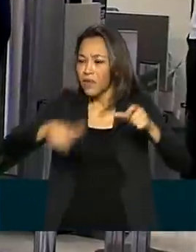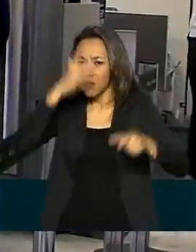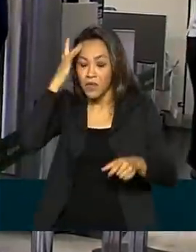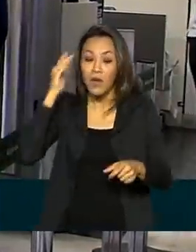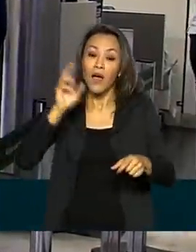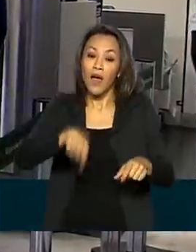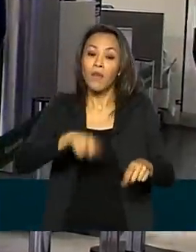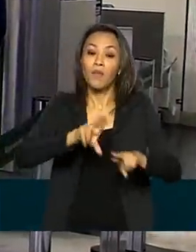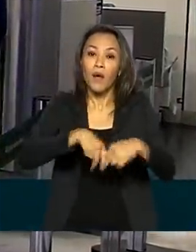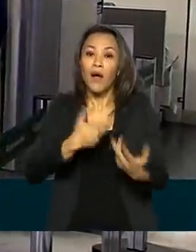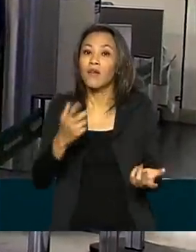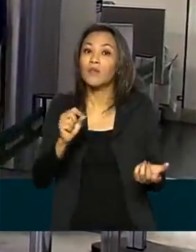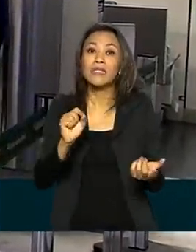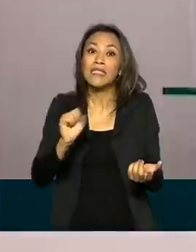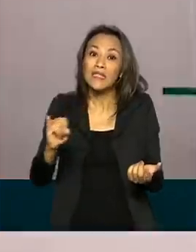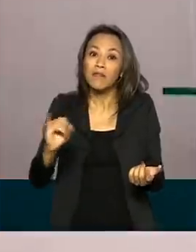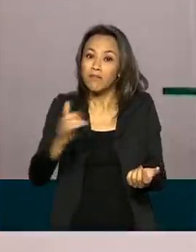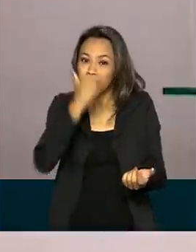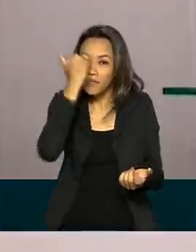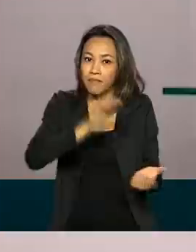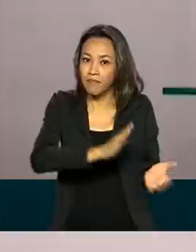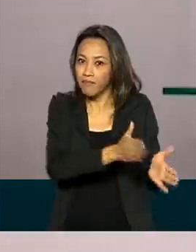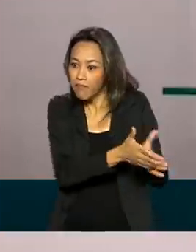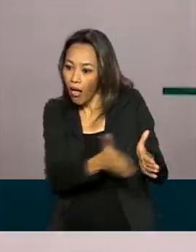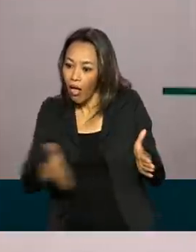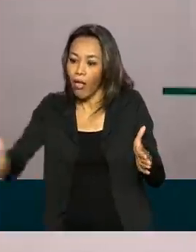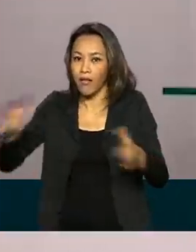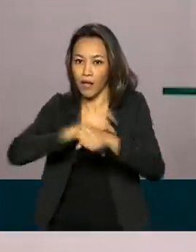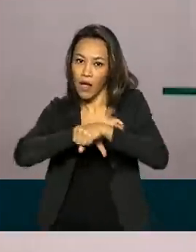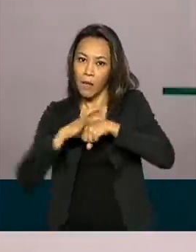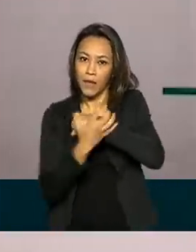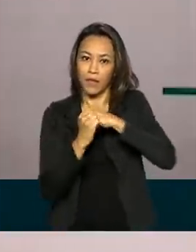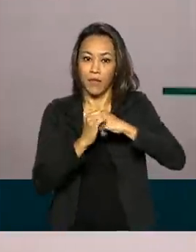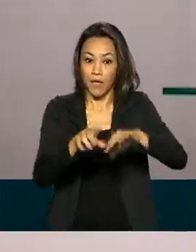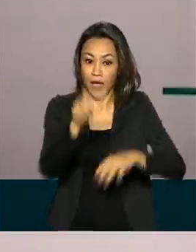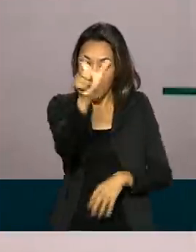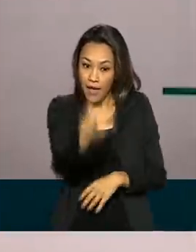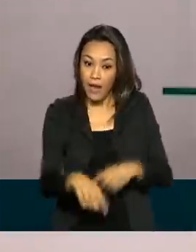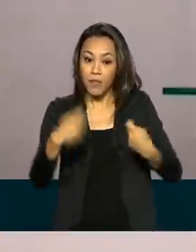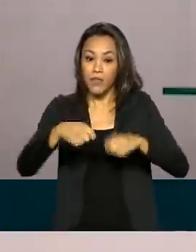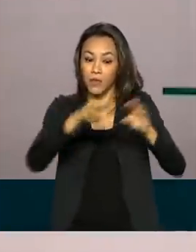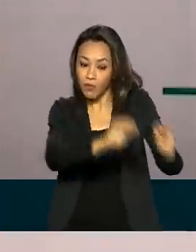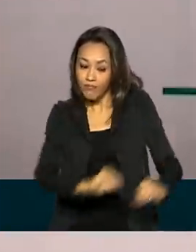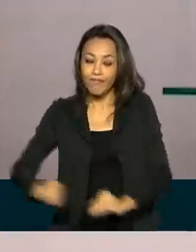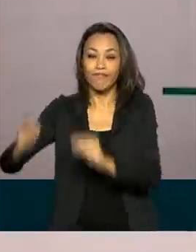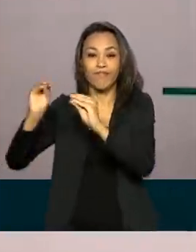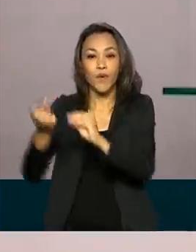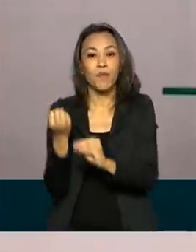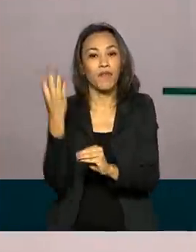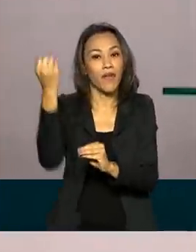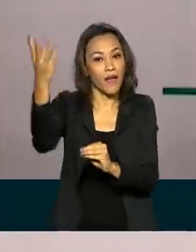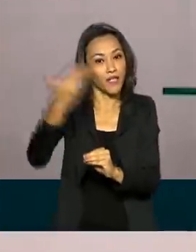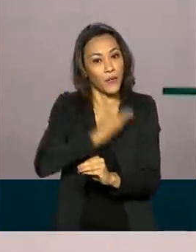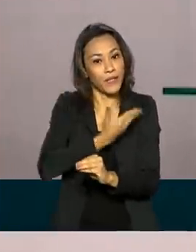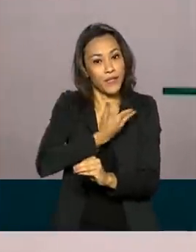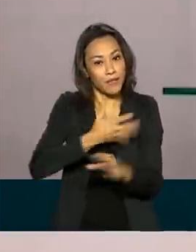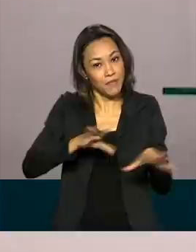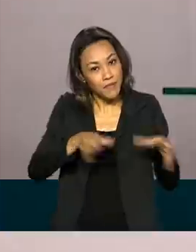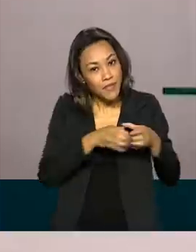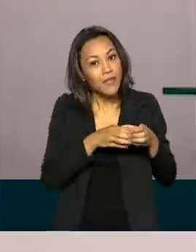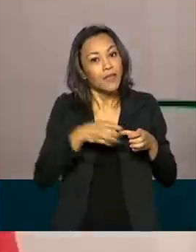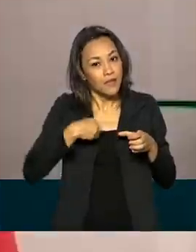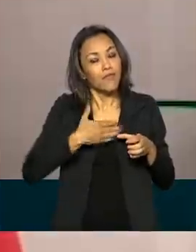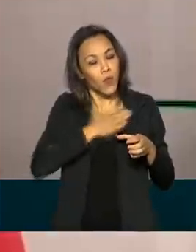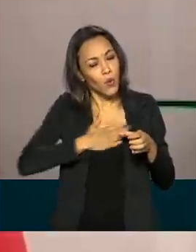imprevistos decorrentes da pandemia. Cristiane precisou adiar uma viagem com as amigas e ficou satisfeita com a solução